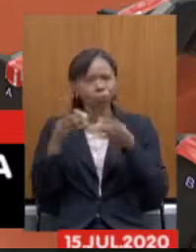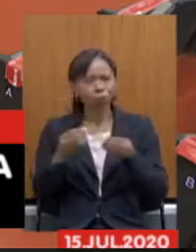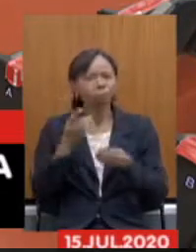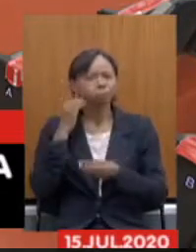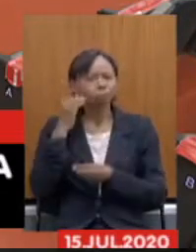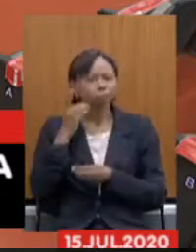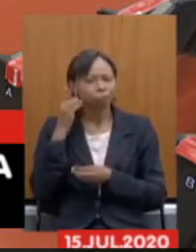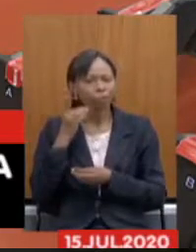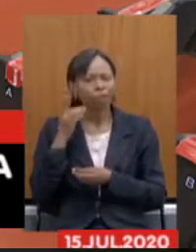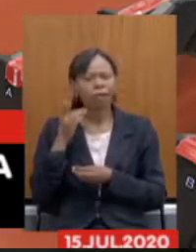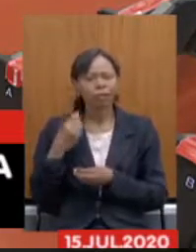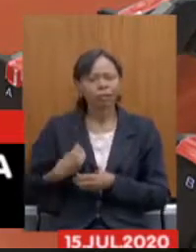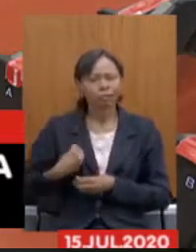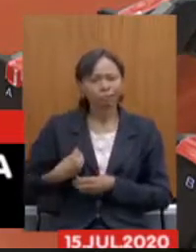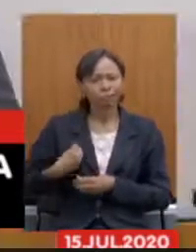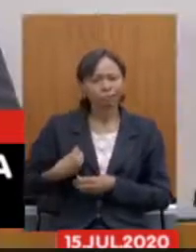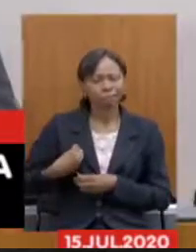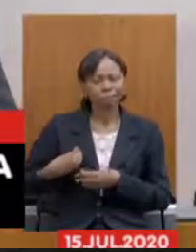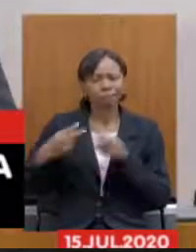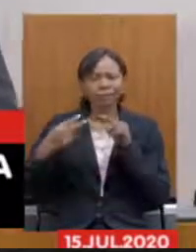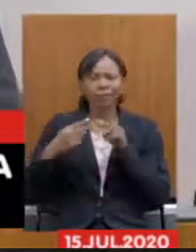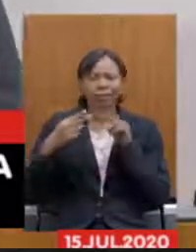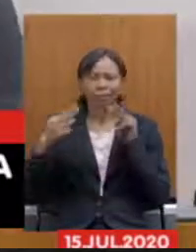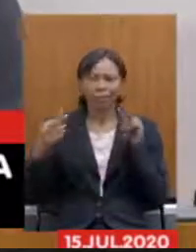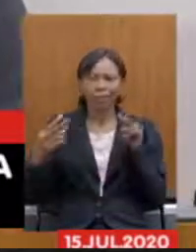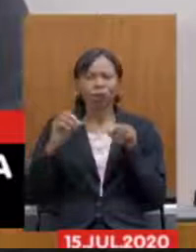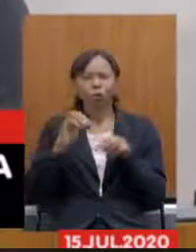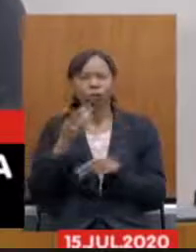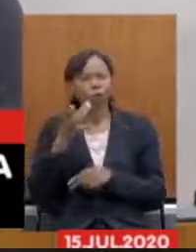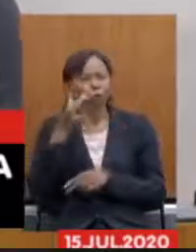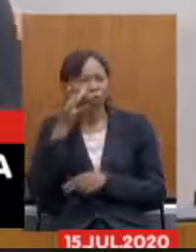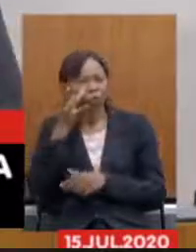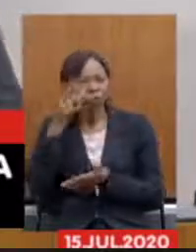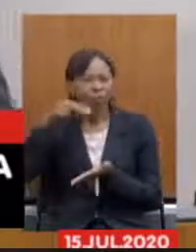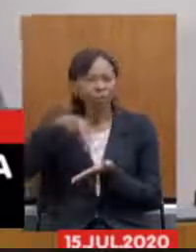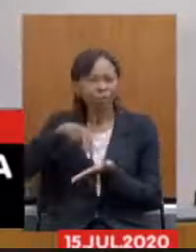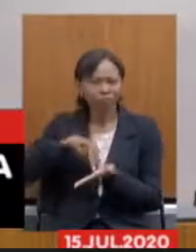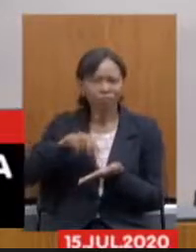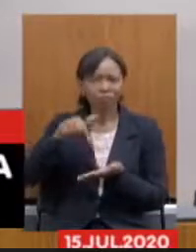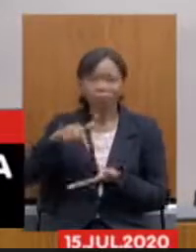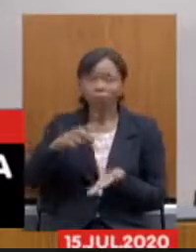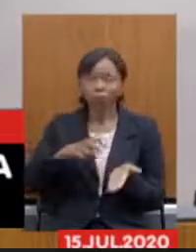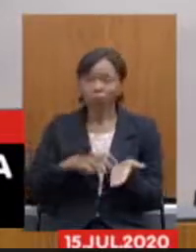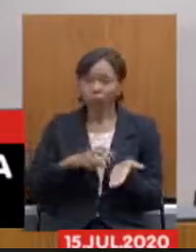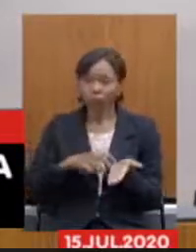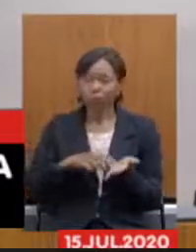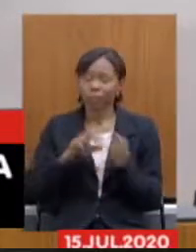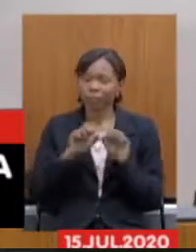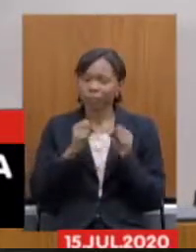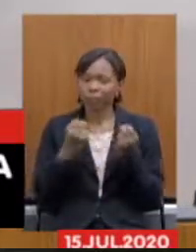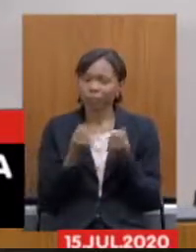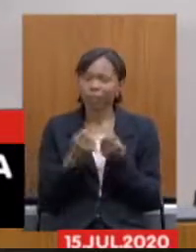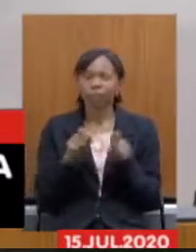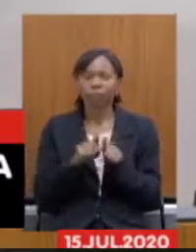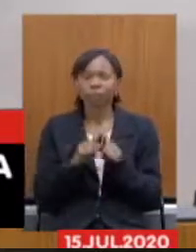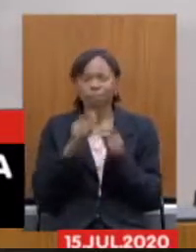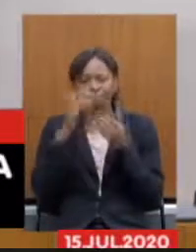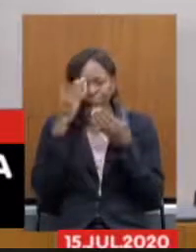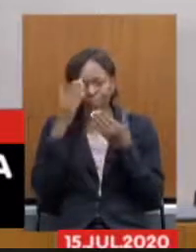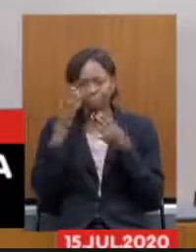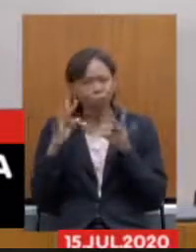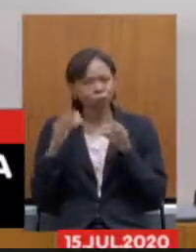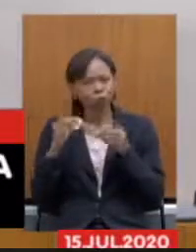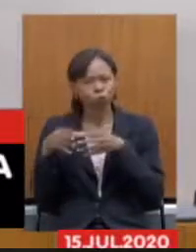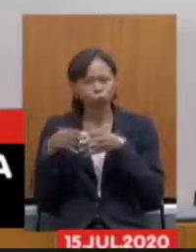deputadas e deputados que participaram ou físico ou rematamente desta parte desse seminário agradeço também todos os